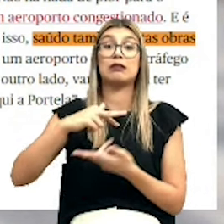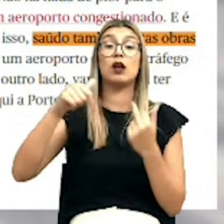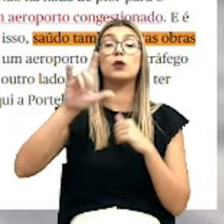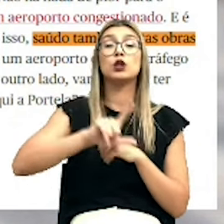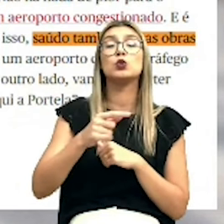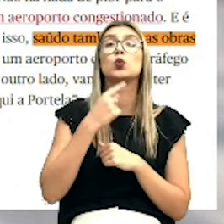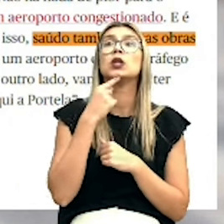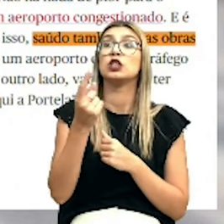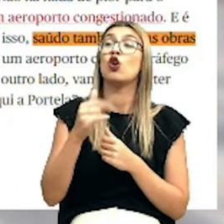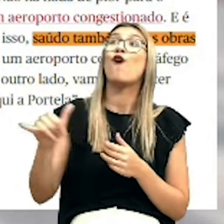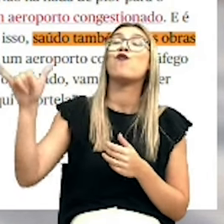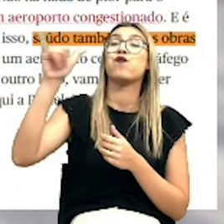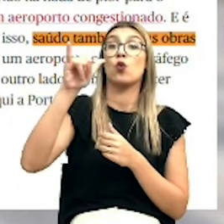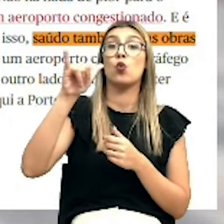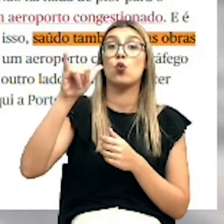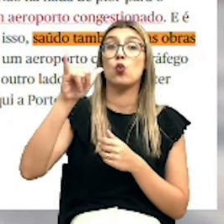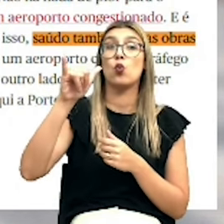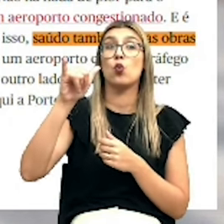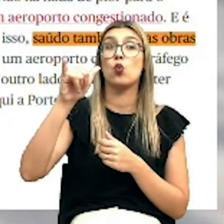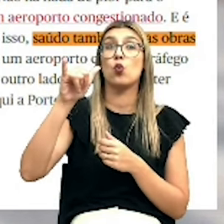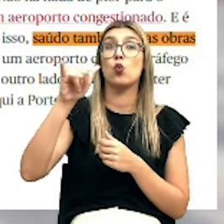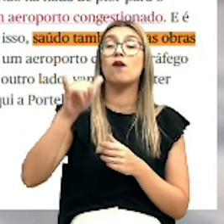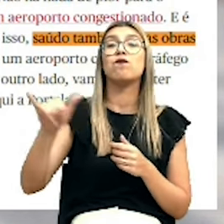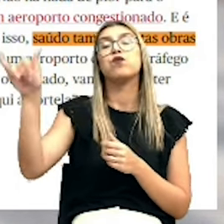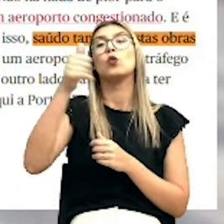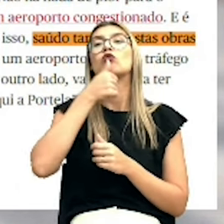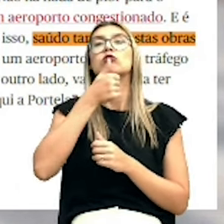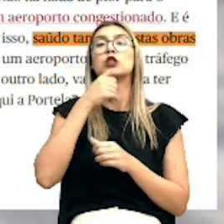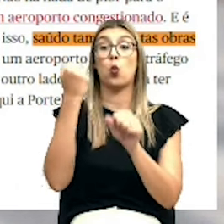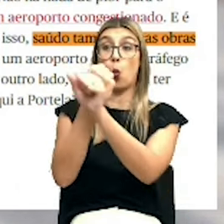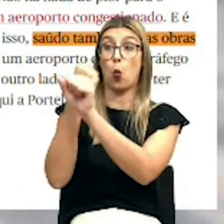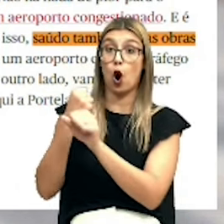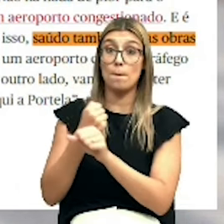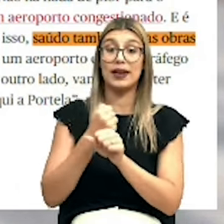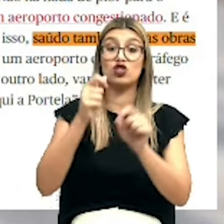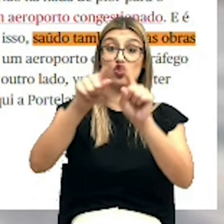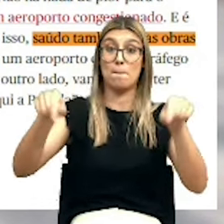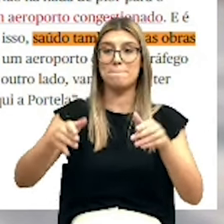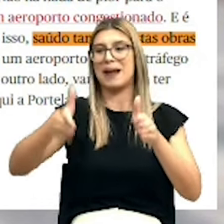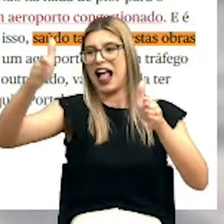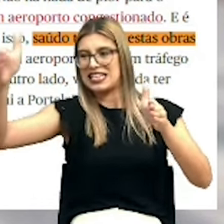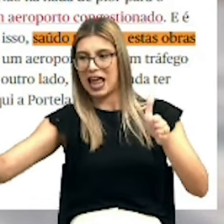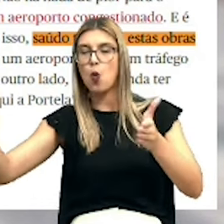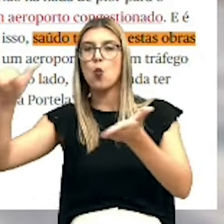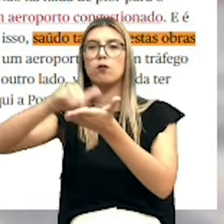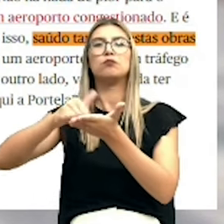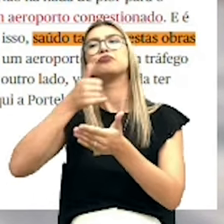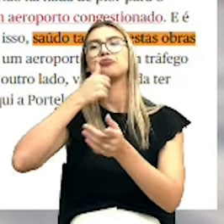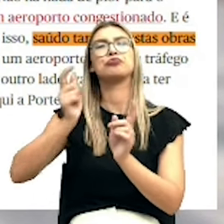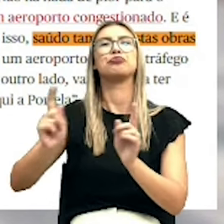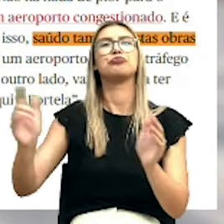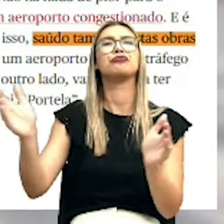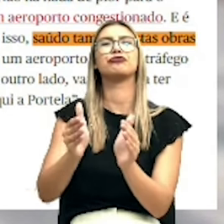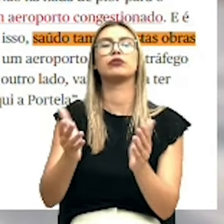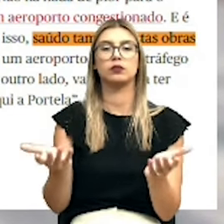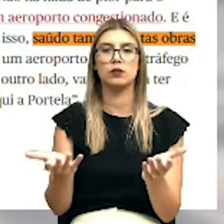fim de ato desses voos, optou por saudar as obras de expansão do aeroporto da Portela, que todos os estudos